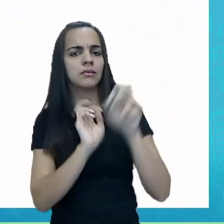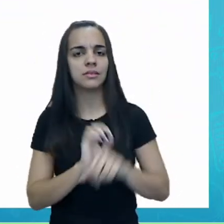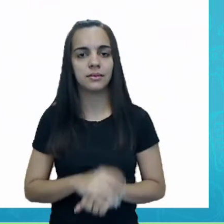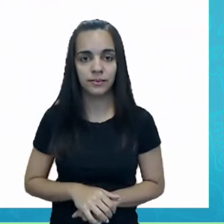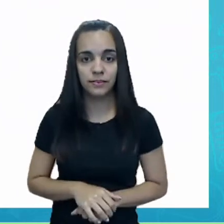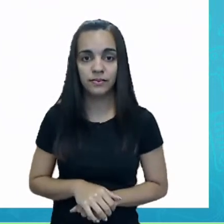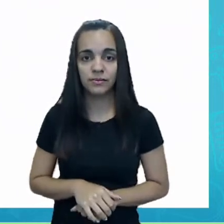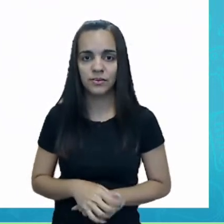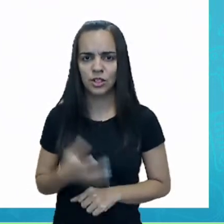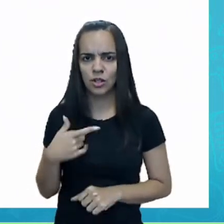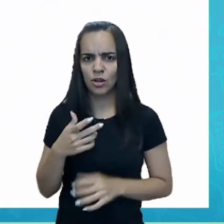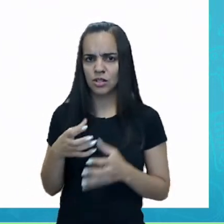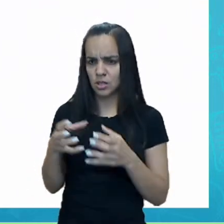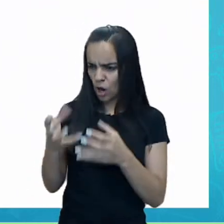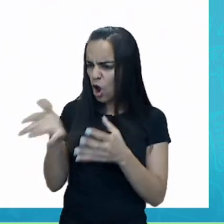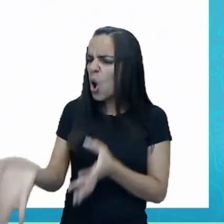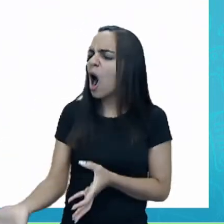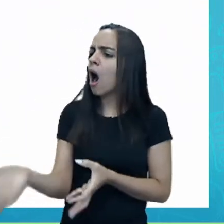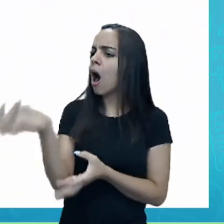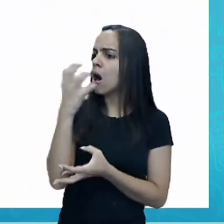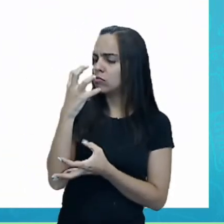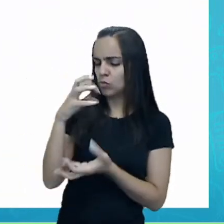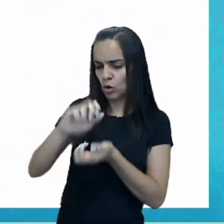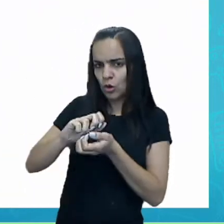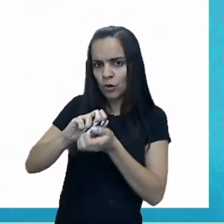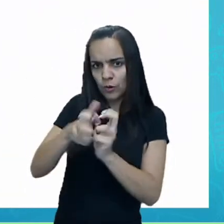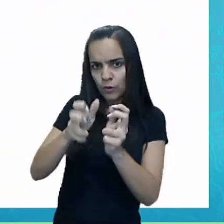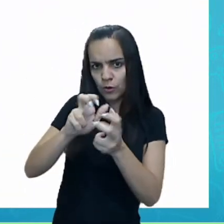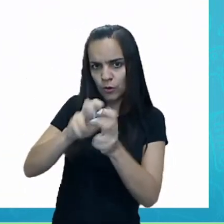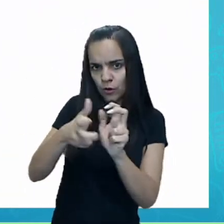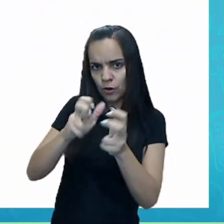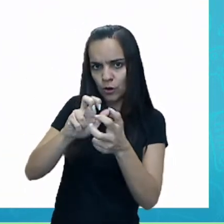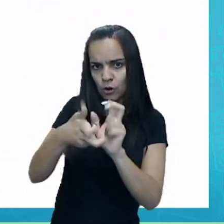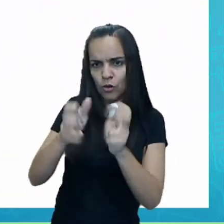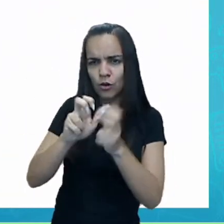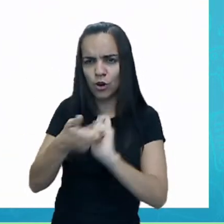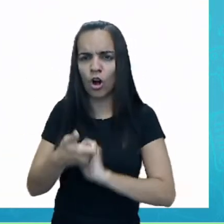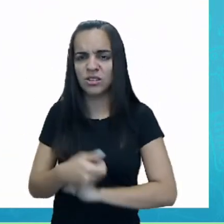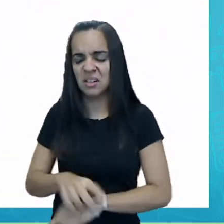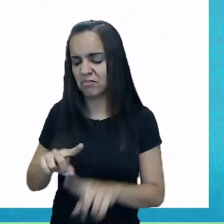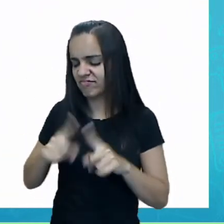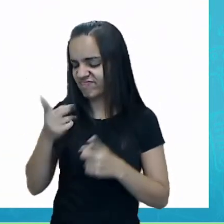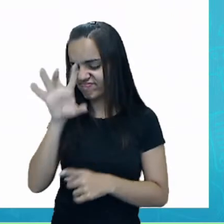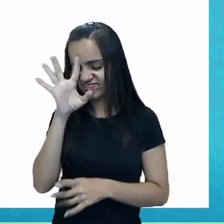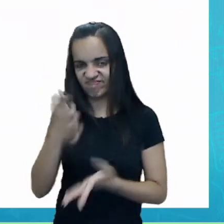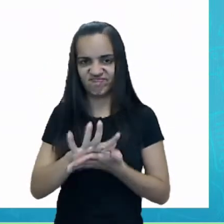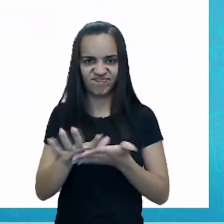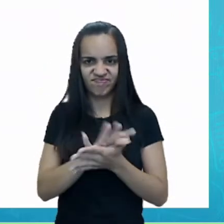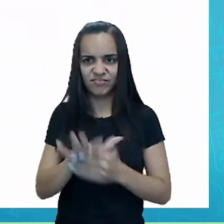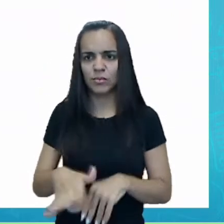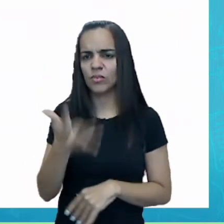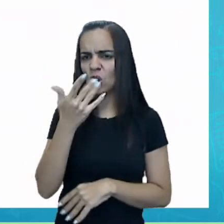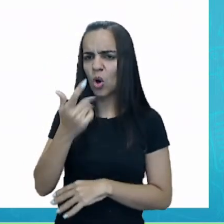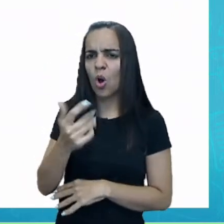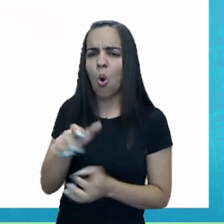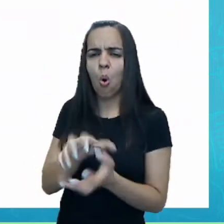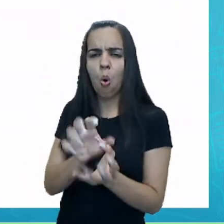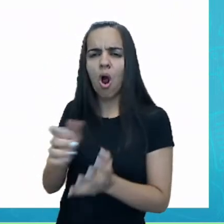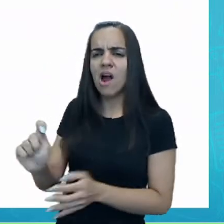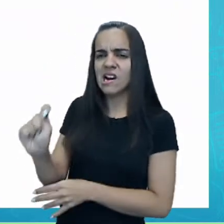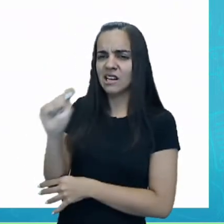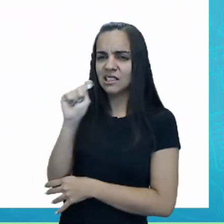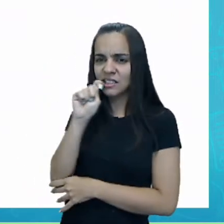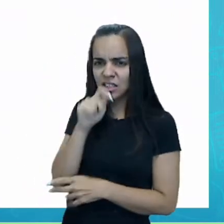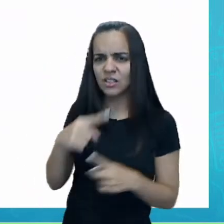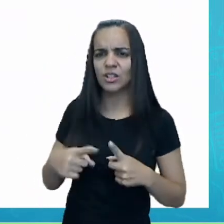boca esse punhado de nozes. Mas nada resolvia. O jacaré roía a cenoura, cutucava com